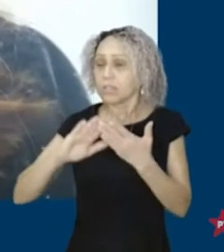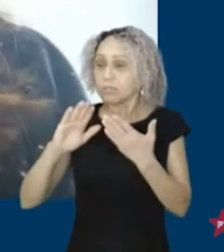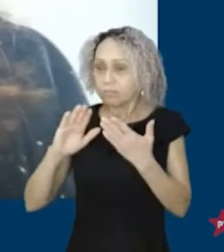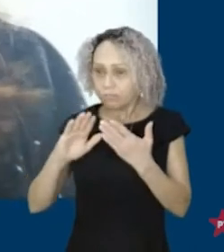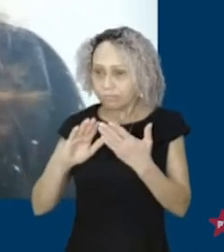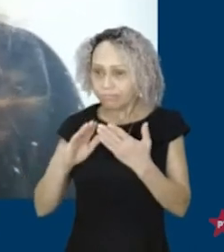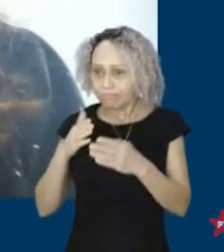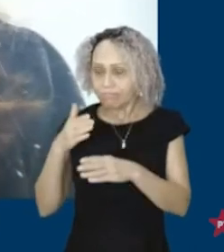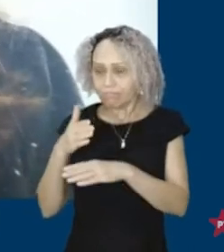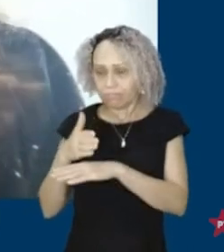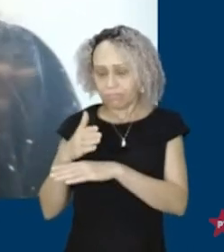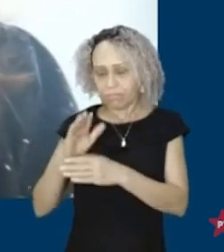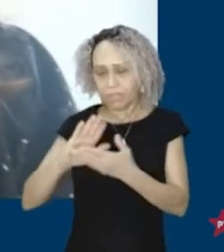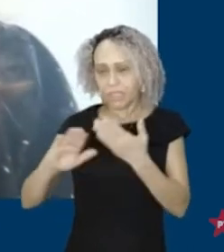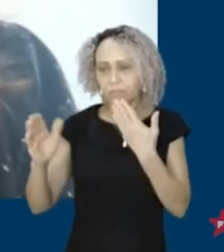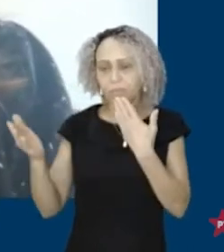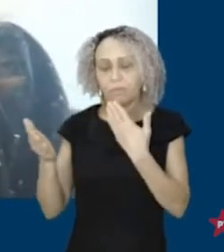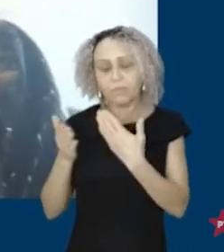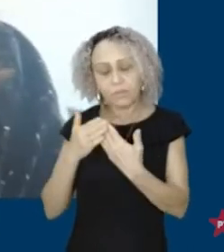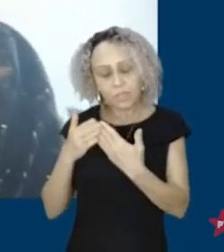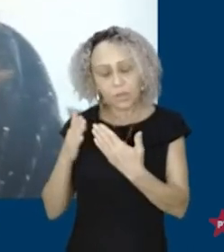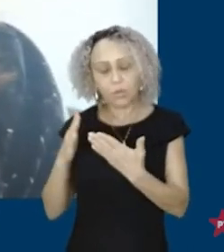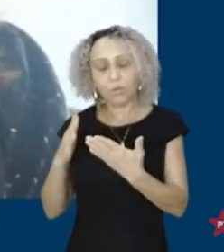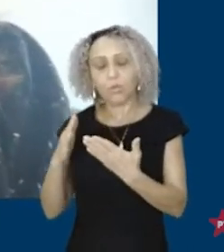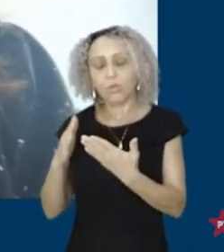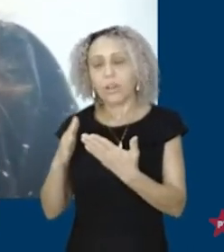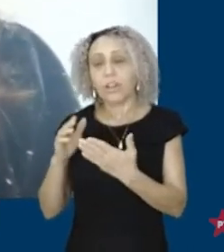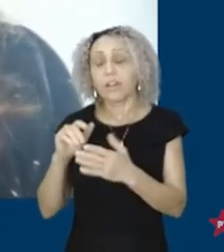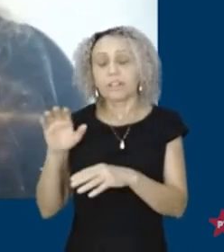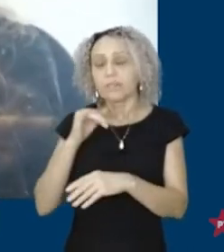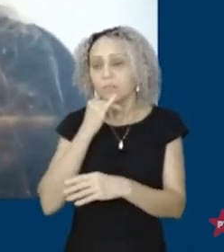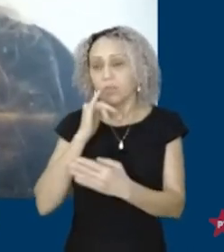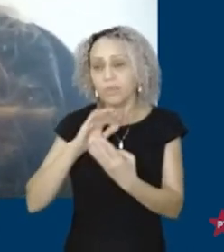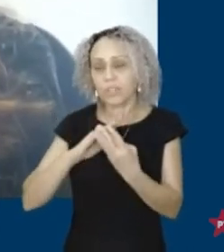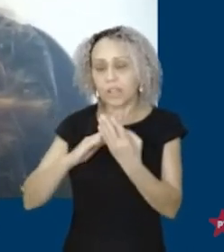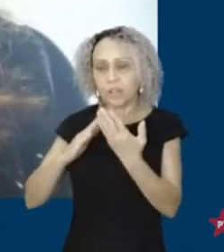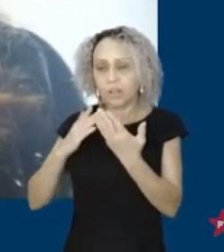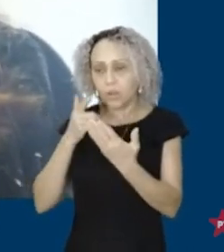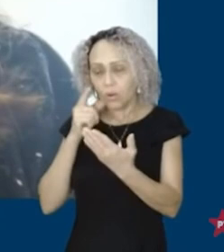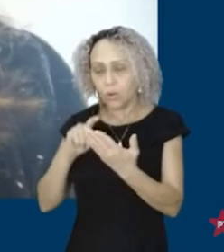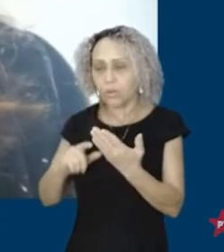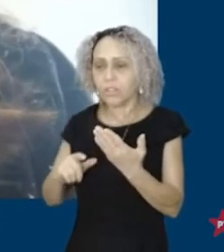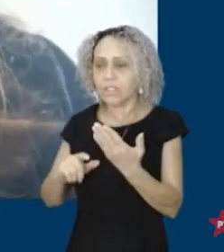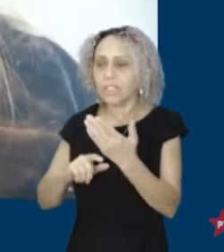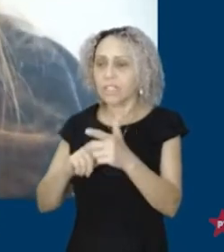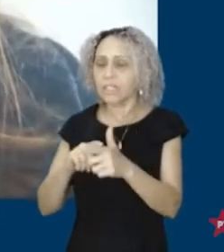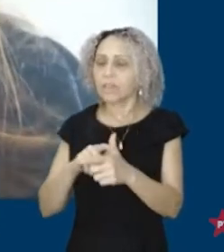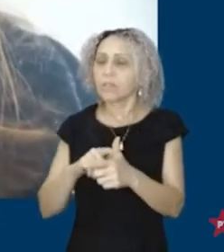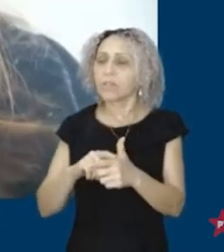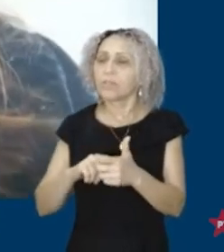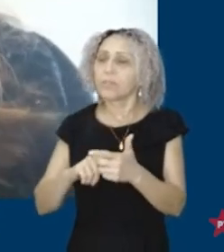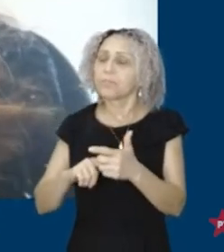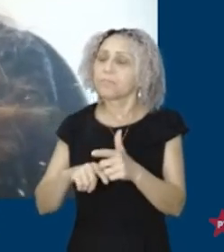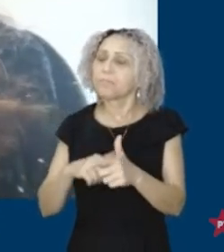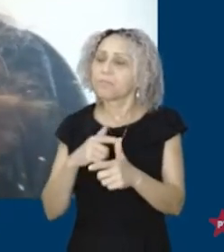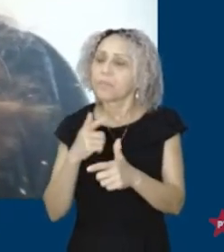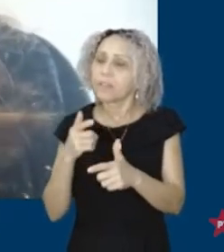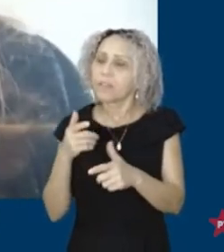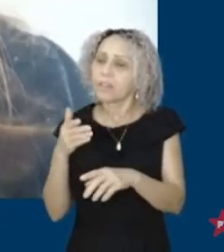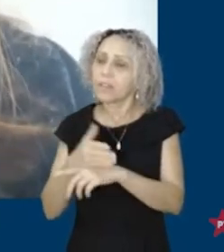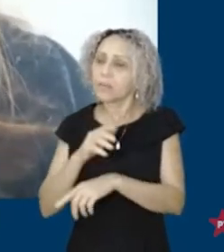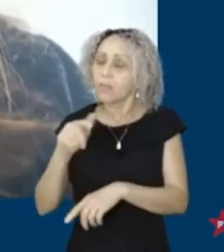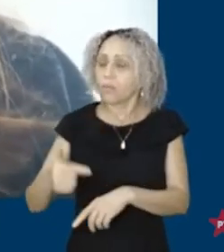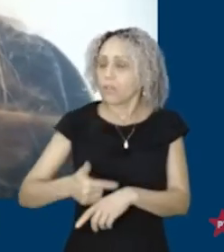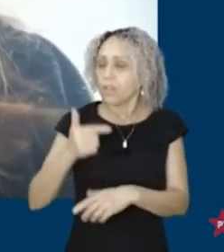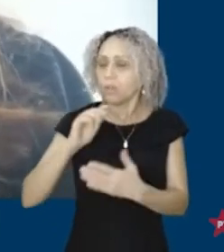E estamos discutindo aí as outras cidades. Vamos ver aí se o Uberlândia, a nossa deputada Dandara, possa vir a ser